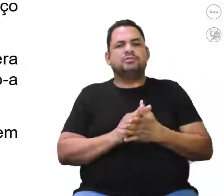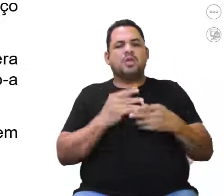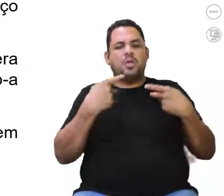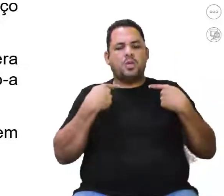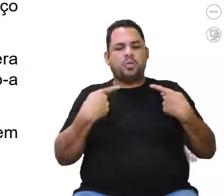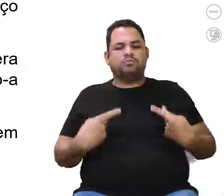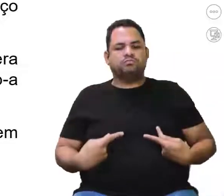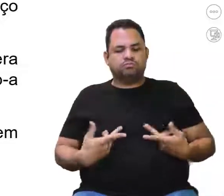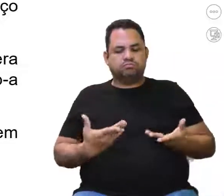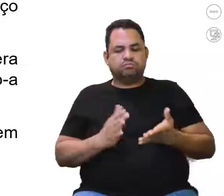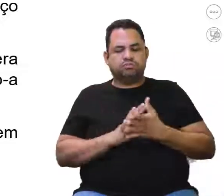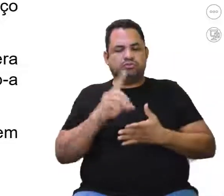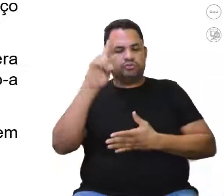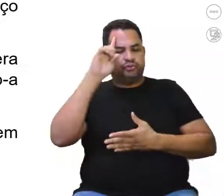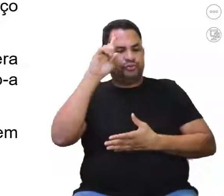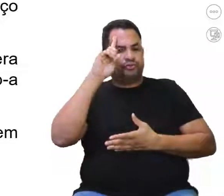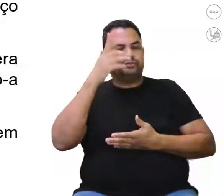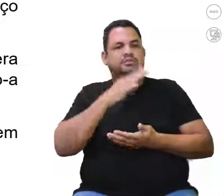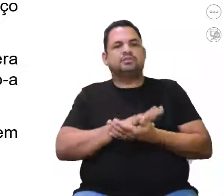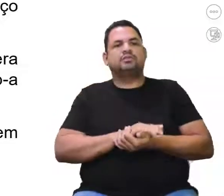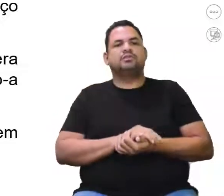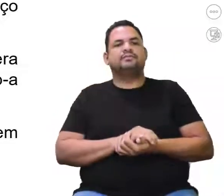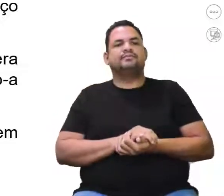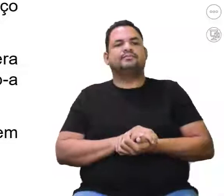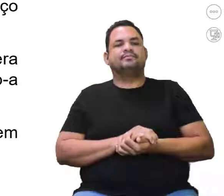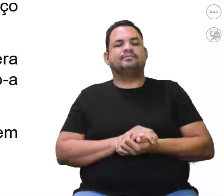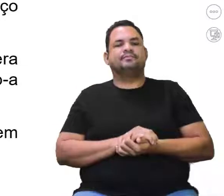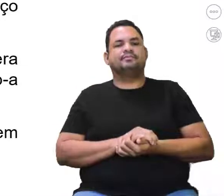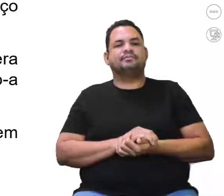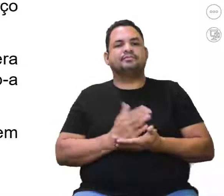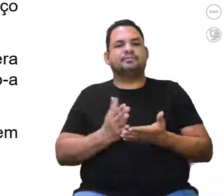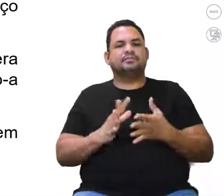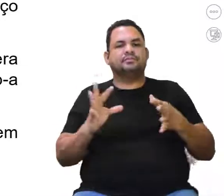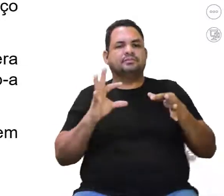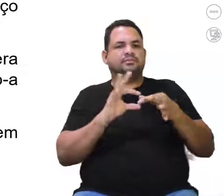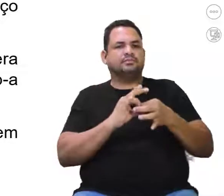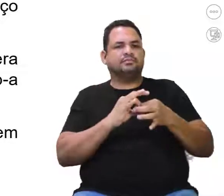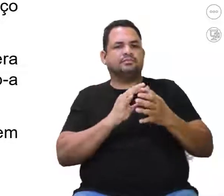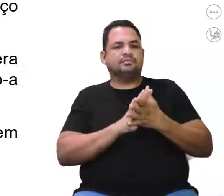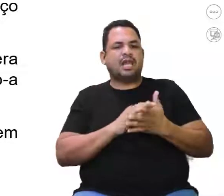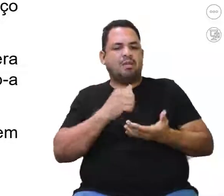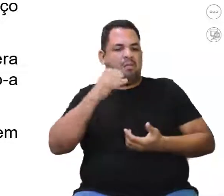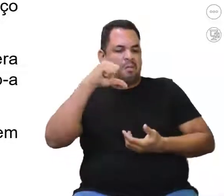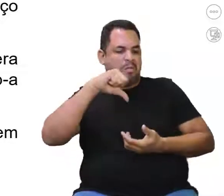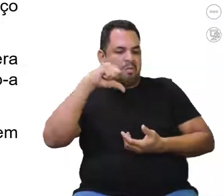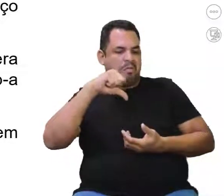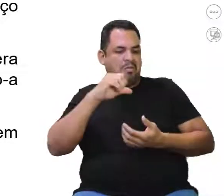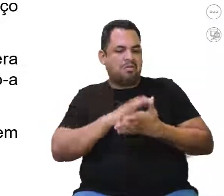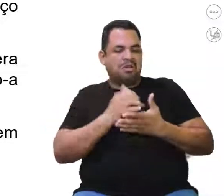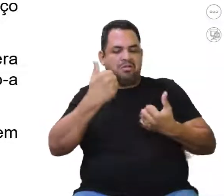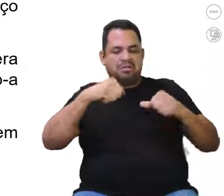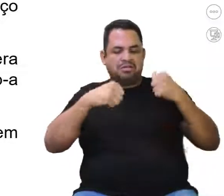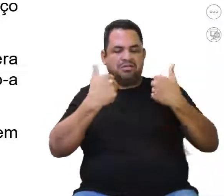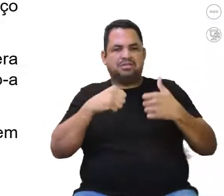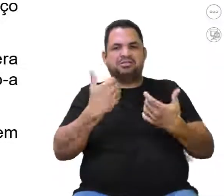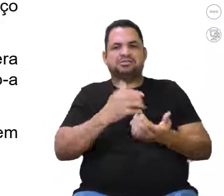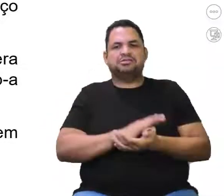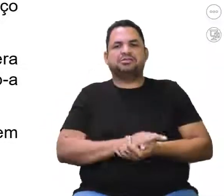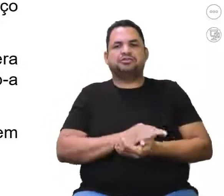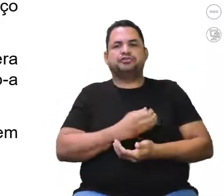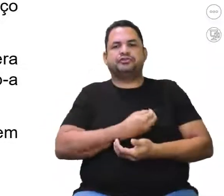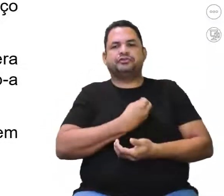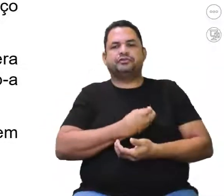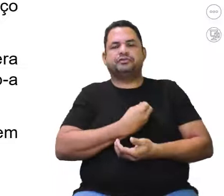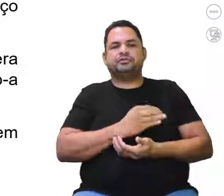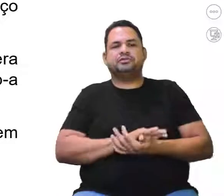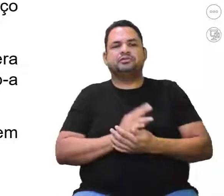físico dele ali no dia a dia. E que isso vai estar associado a uma piora na qualidade de vida. Então, o que